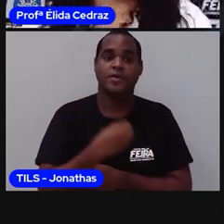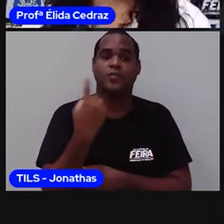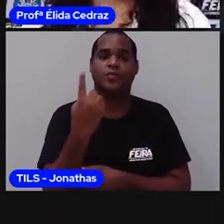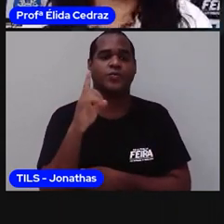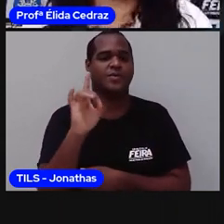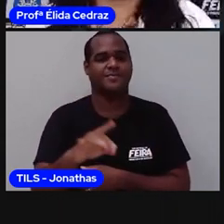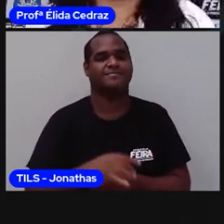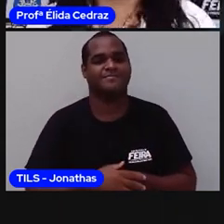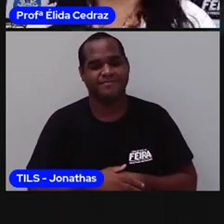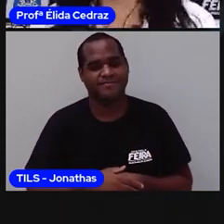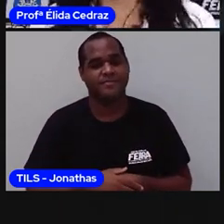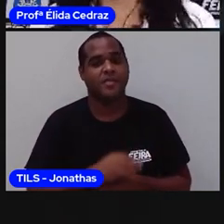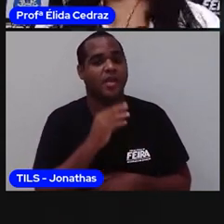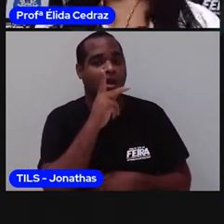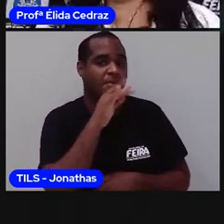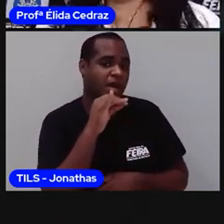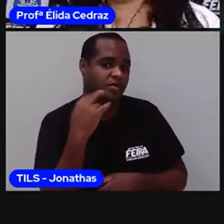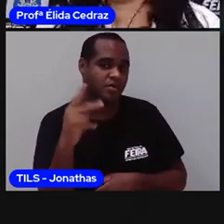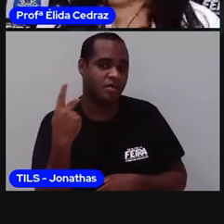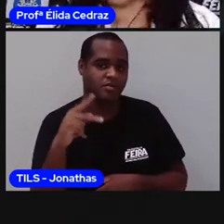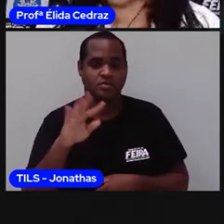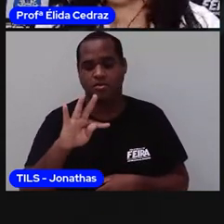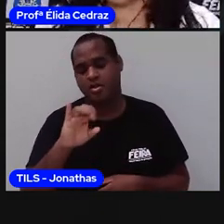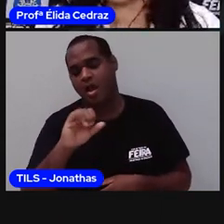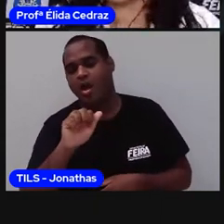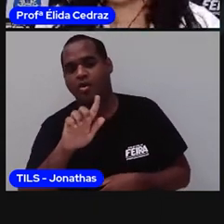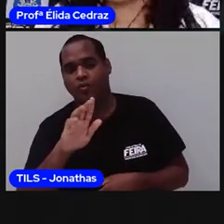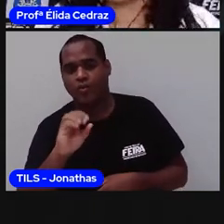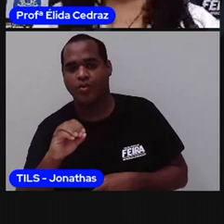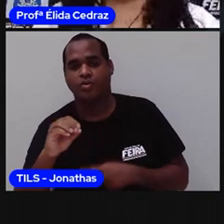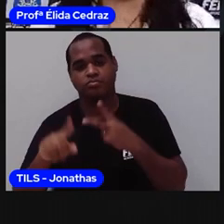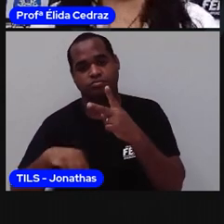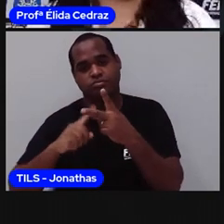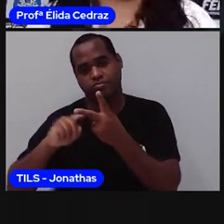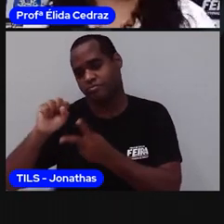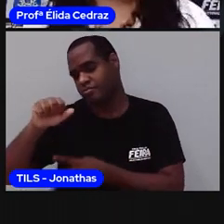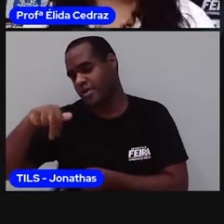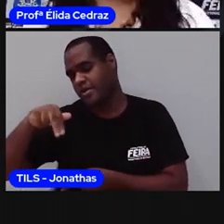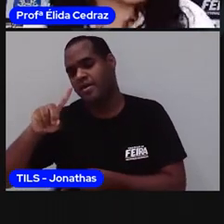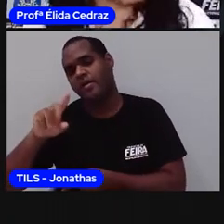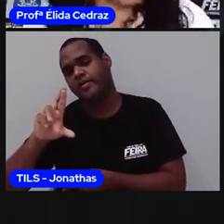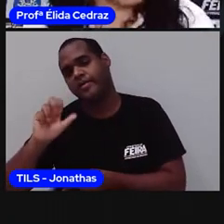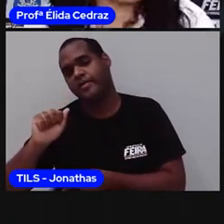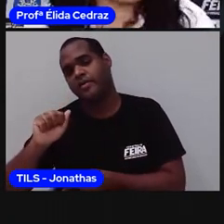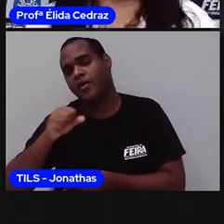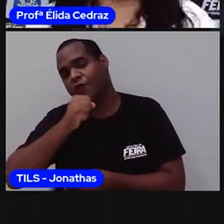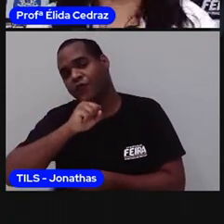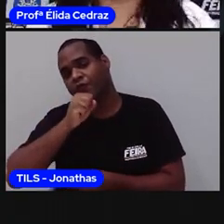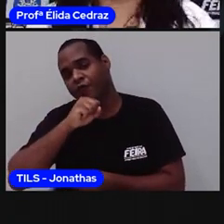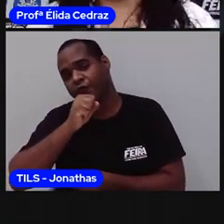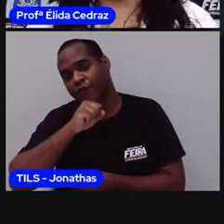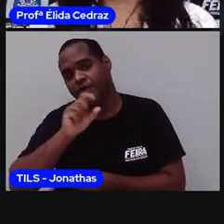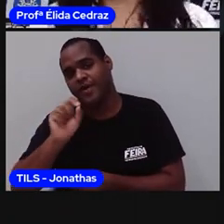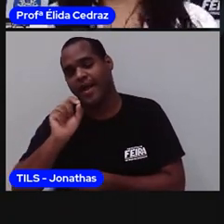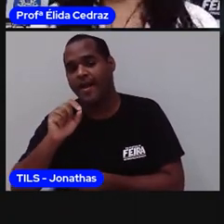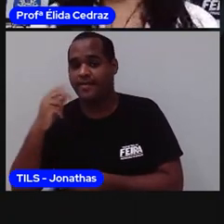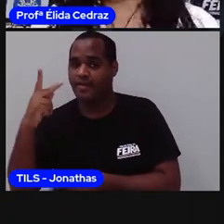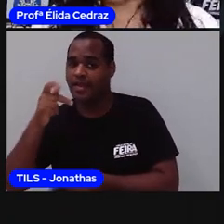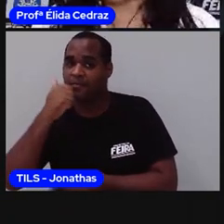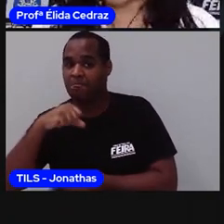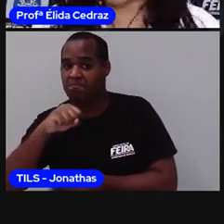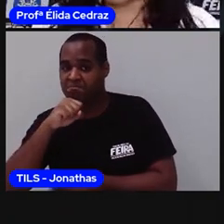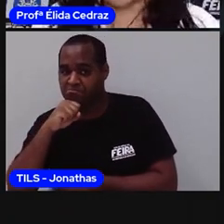E os pais dele? Tiago e Sandra. Vamos ver os avós? Os